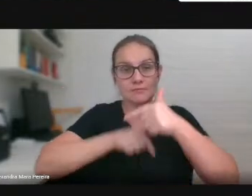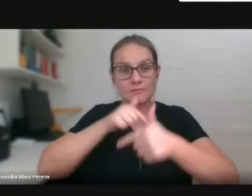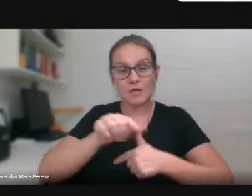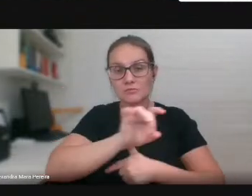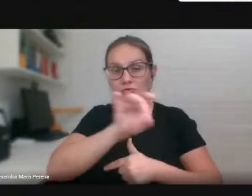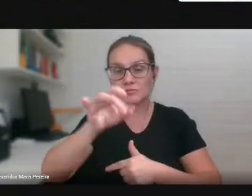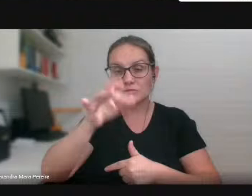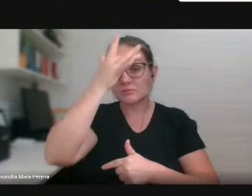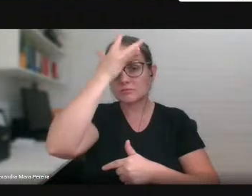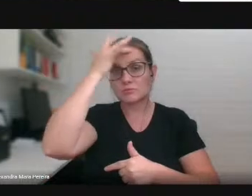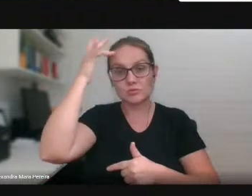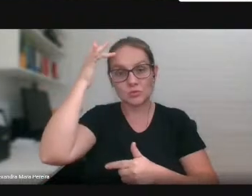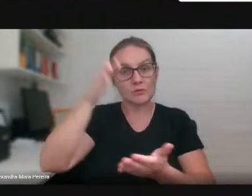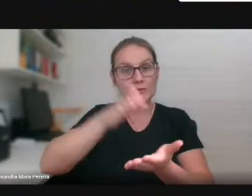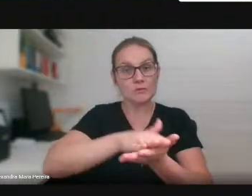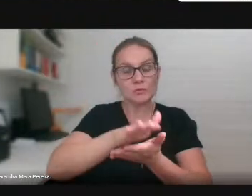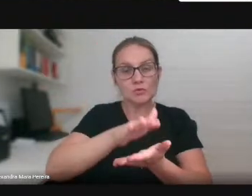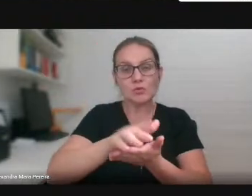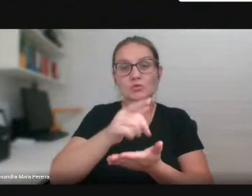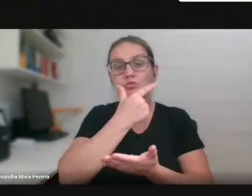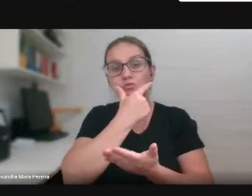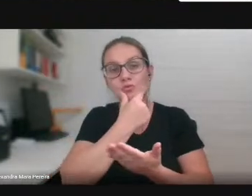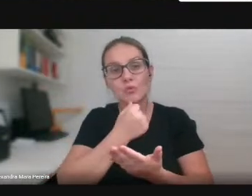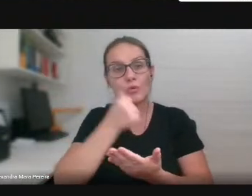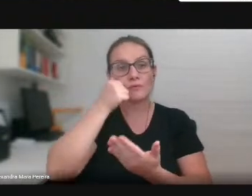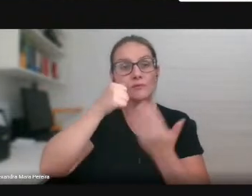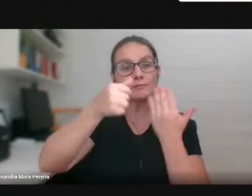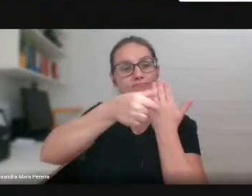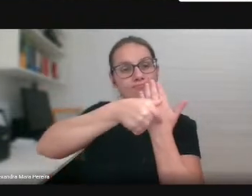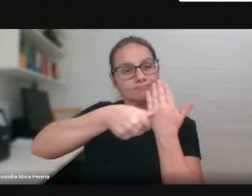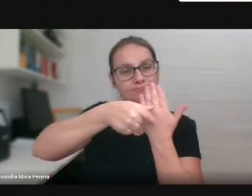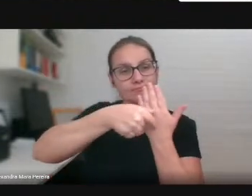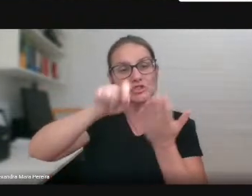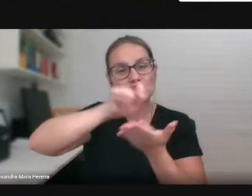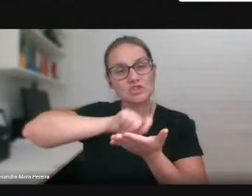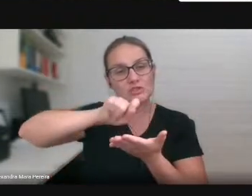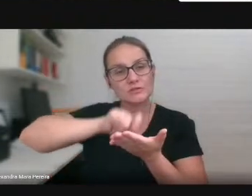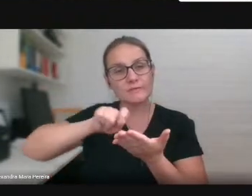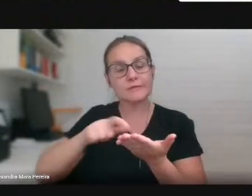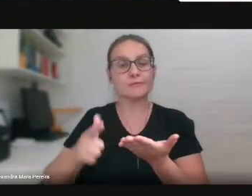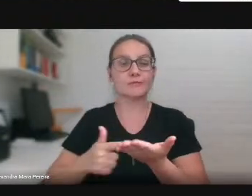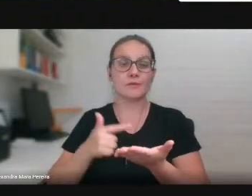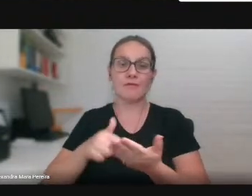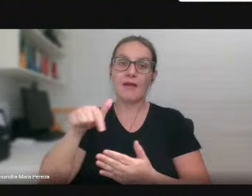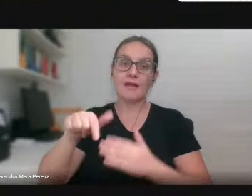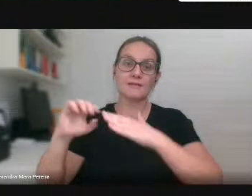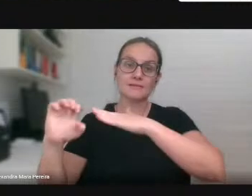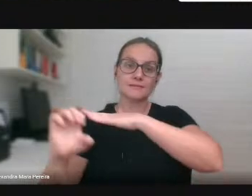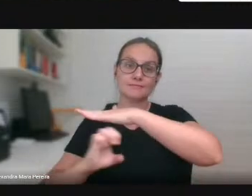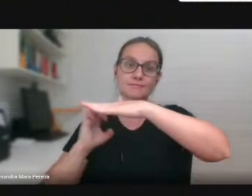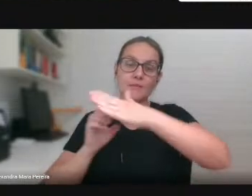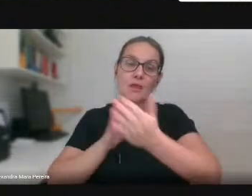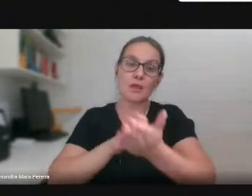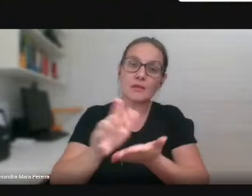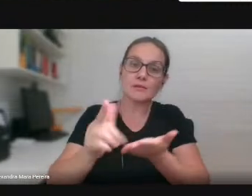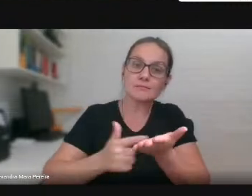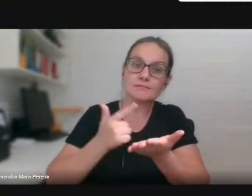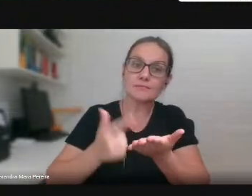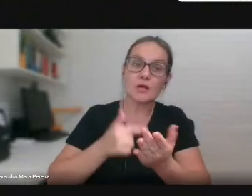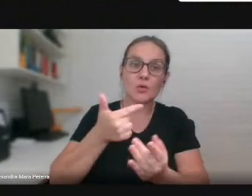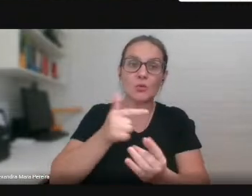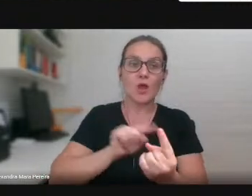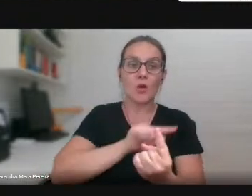da produção dos senhores e senhoras como autores e autoras, esta editora não atingiria a sua